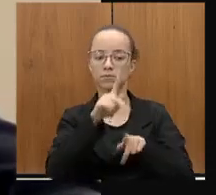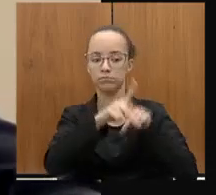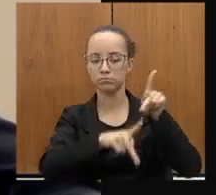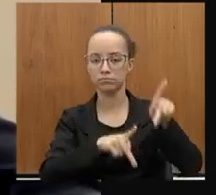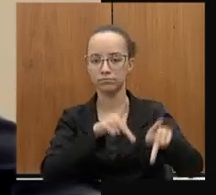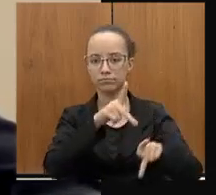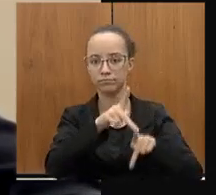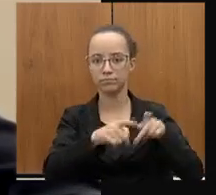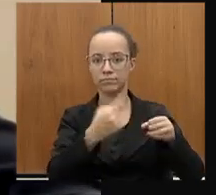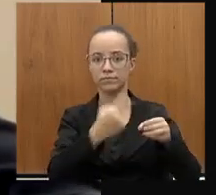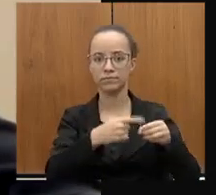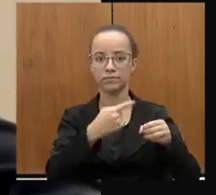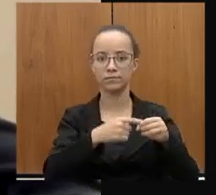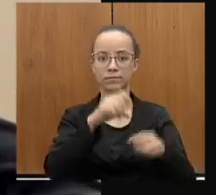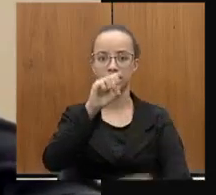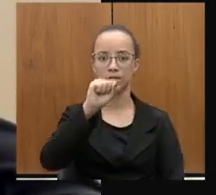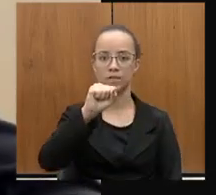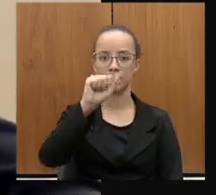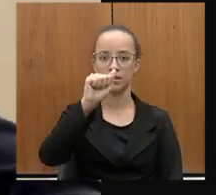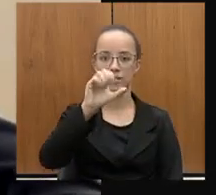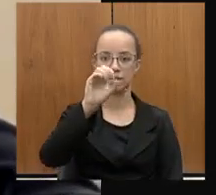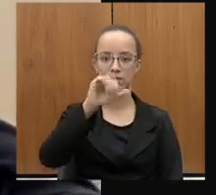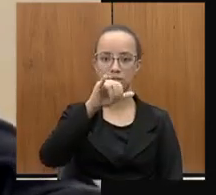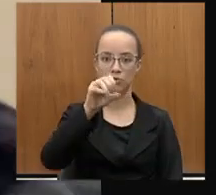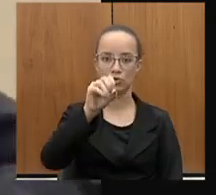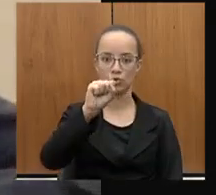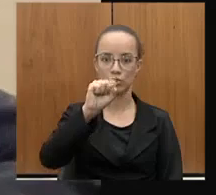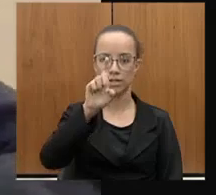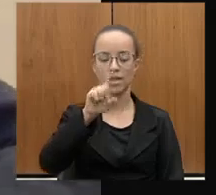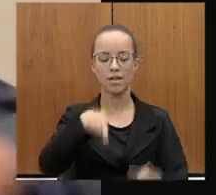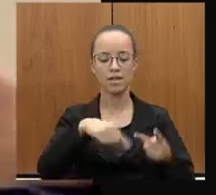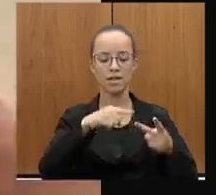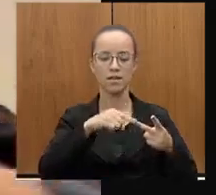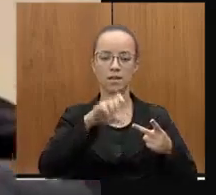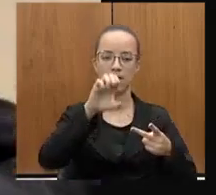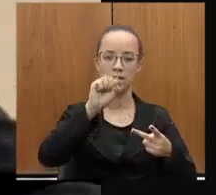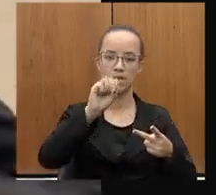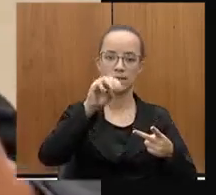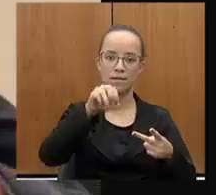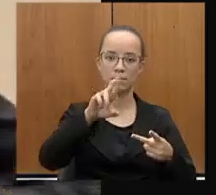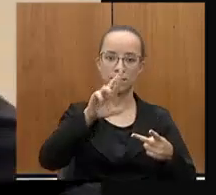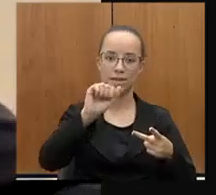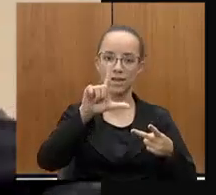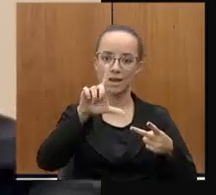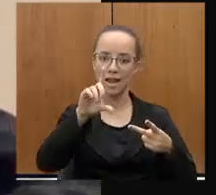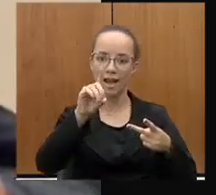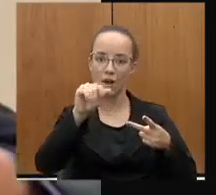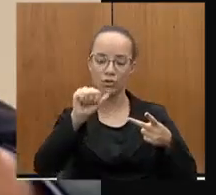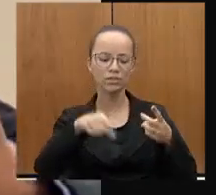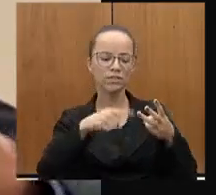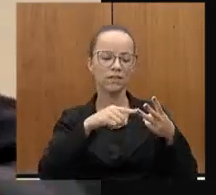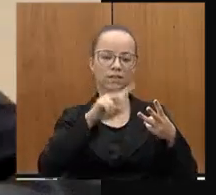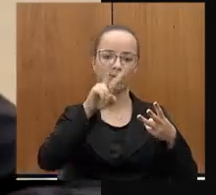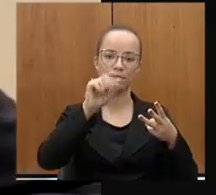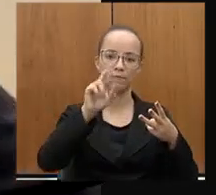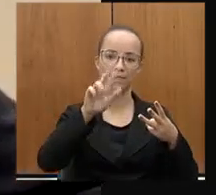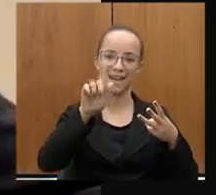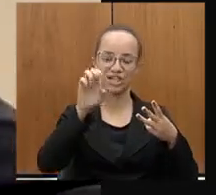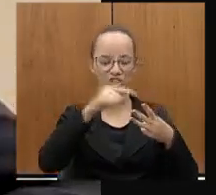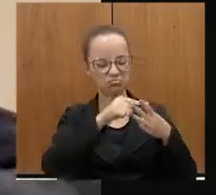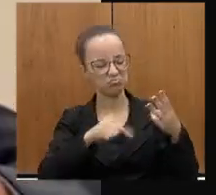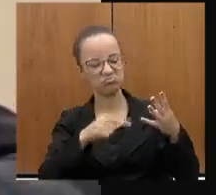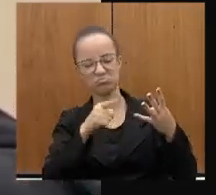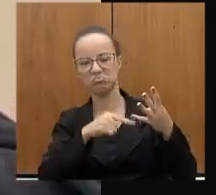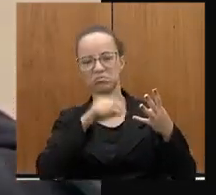de São José da Varginha, de Esmeraldas, daquela região, dos povoados de Vargem, povoado de São José,